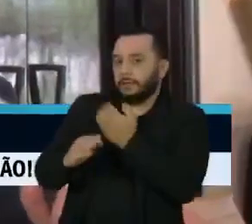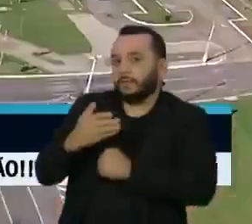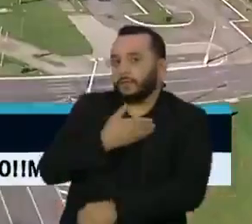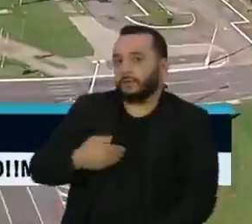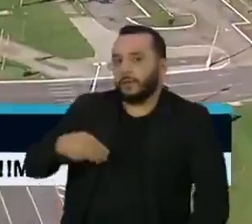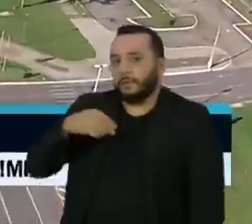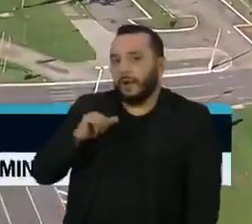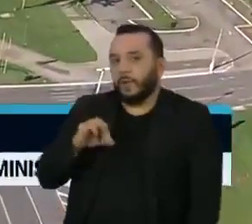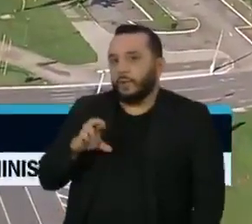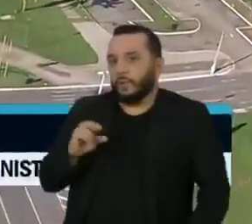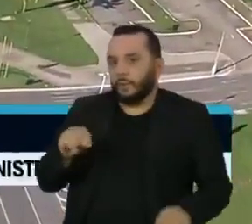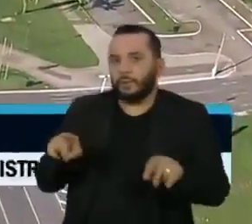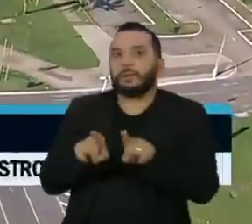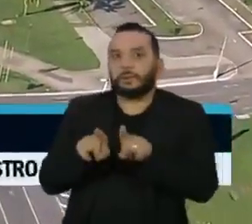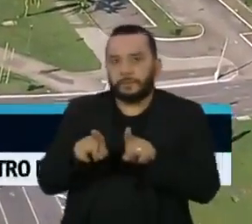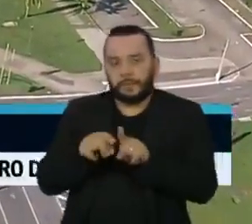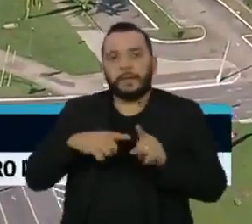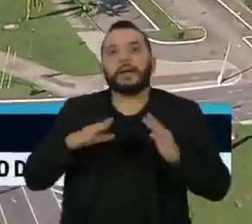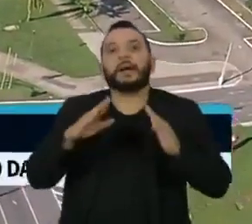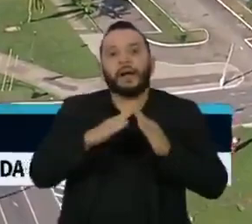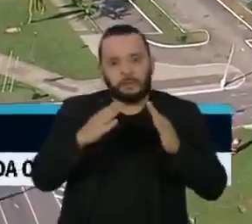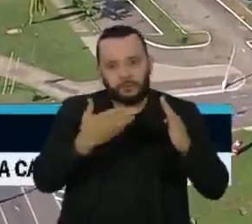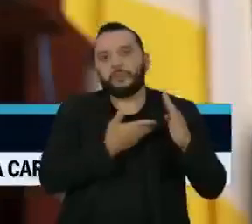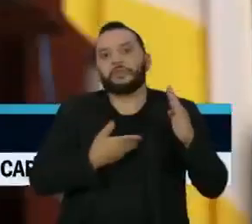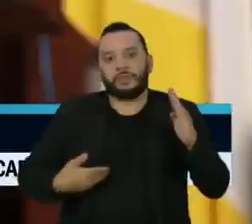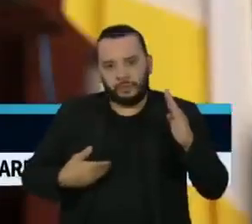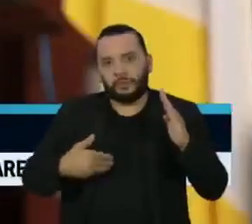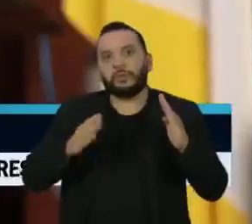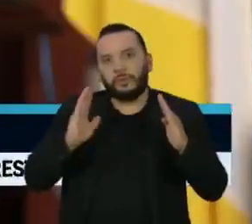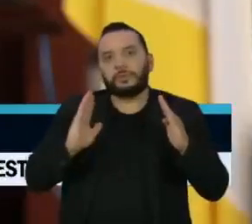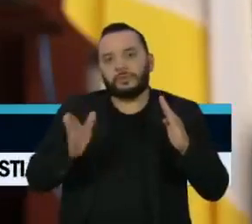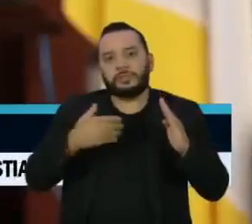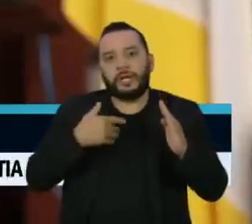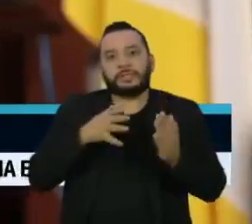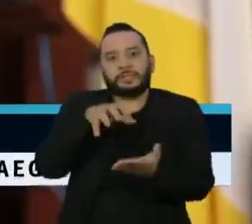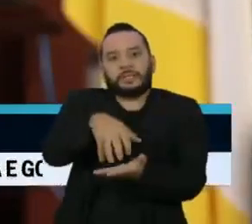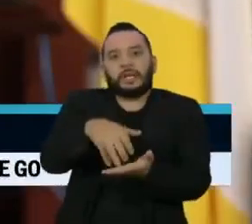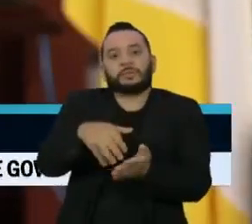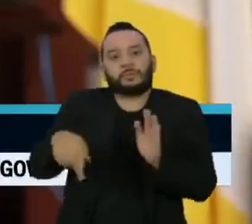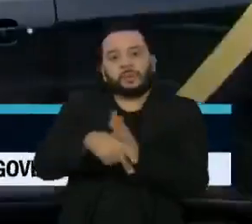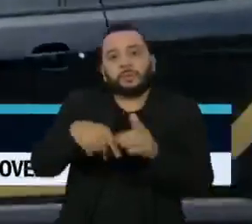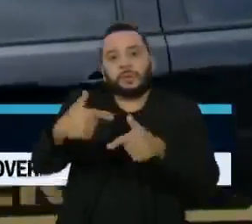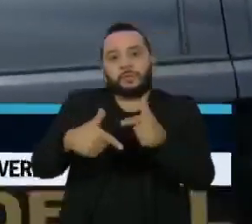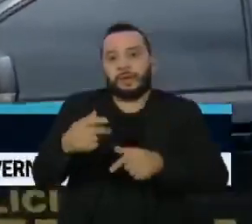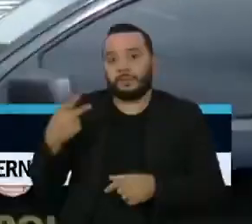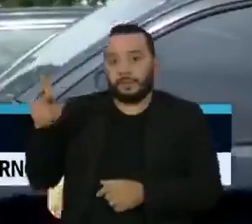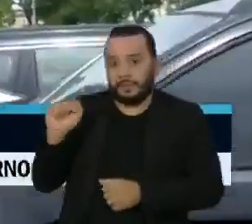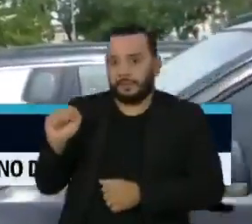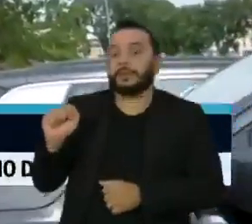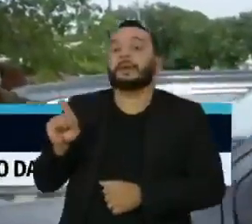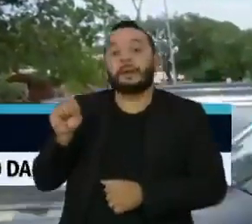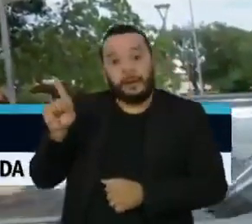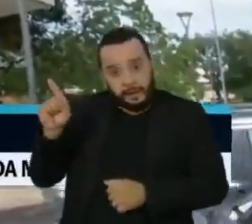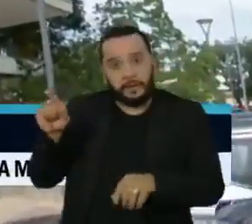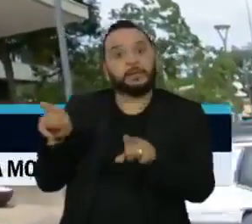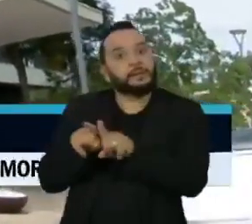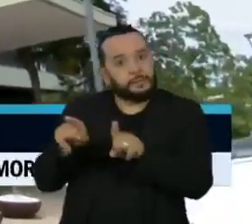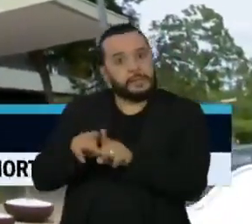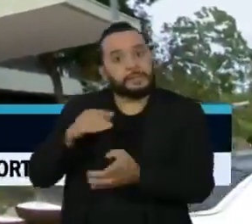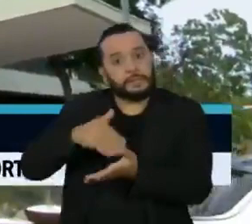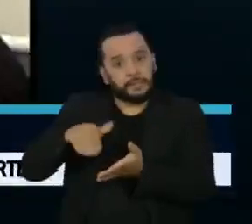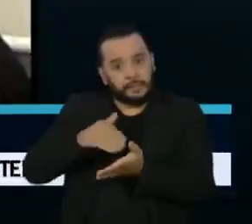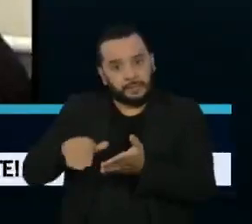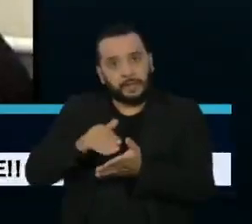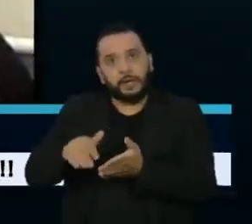Carlesse e no Palácio Araguaia, sede do governo do Estado. De acordo com as investigações, Carlesse e o secretário de Segurança